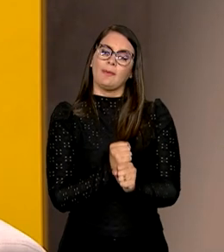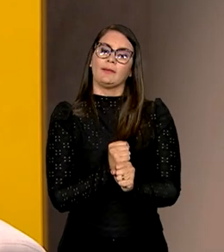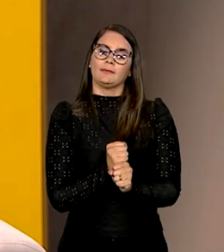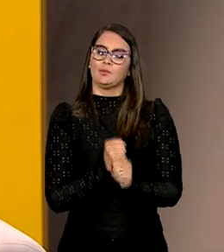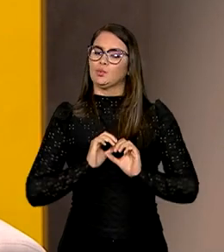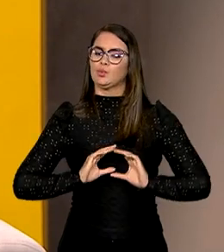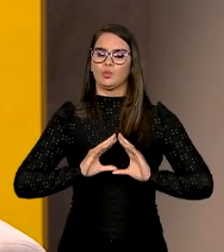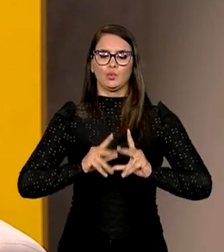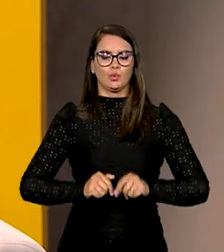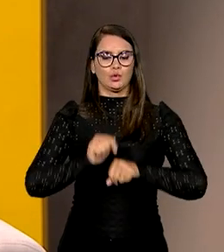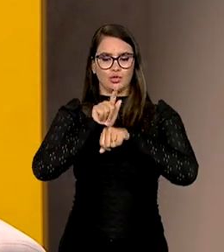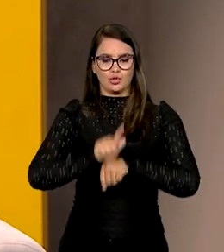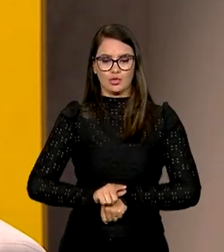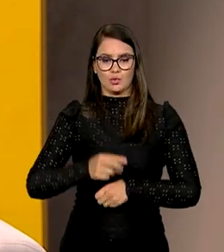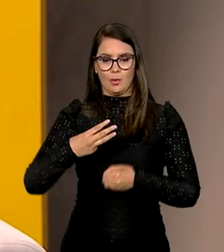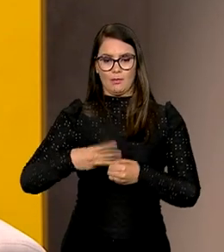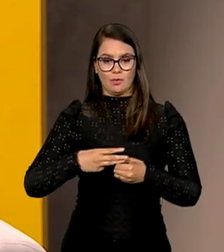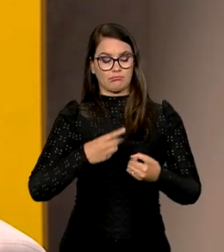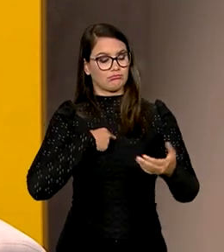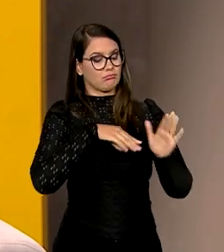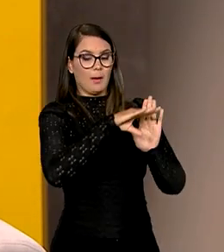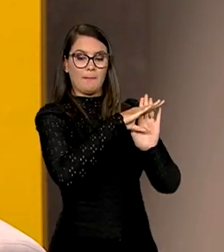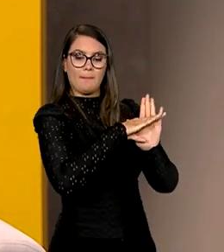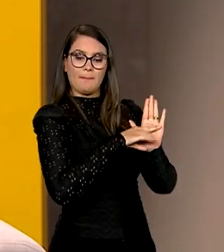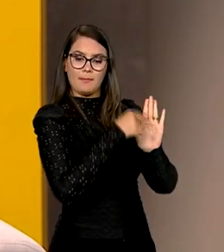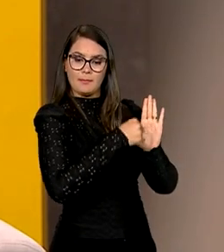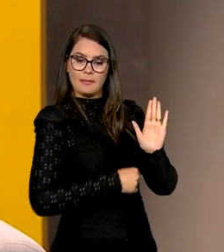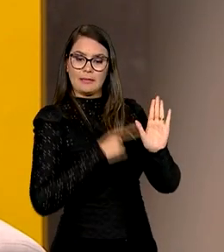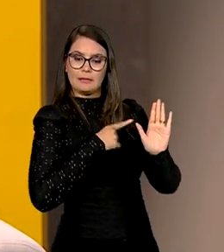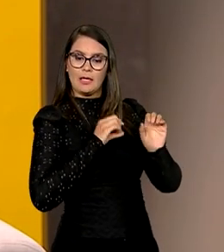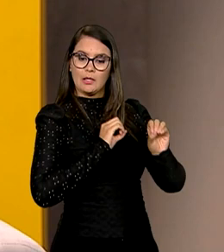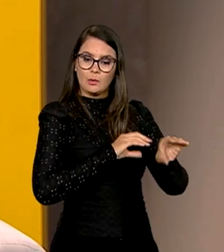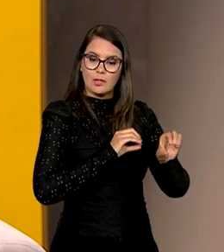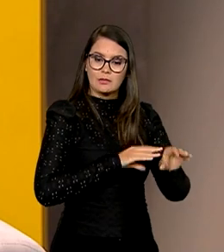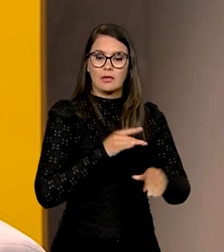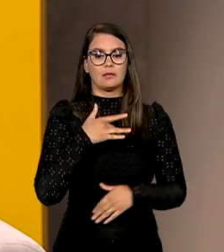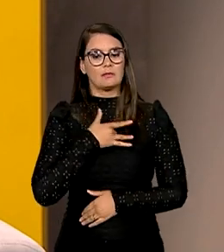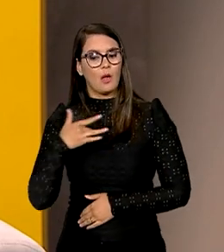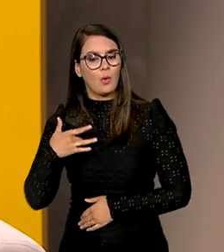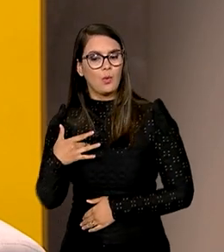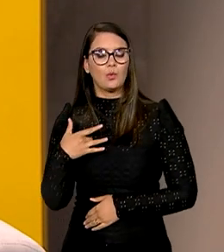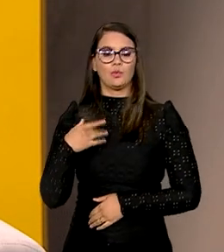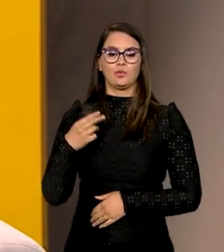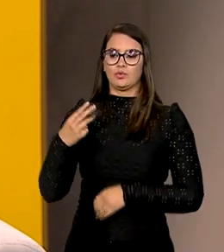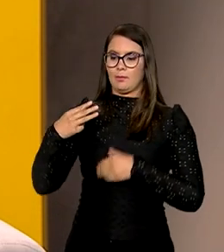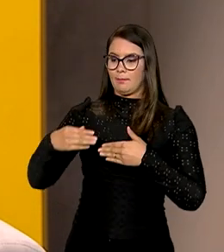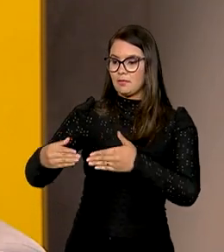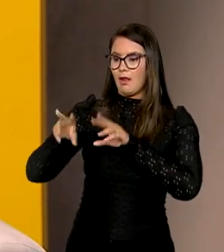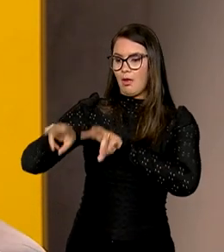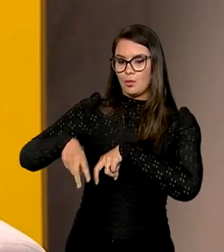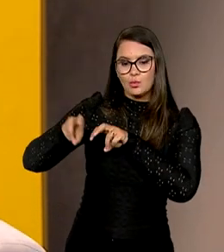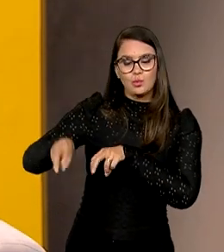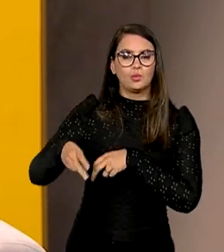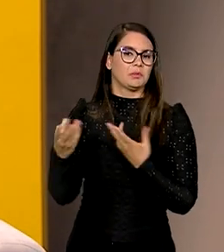para todos os gestores municipais o cardápio. O que ele vai buscar na educação, na saúde, no Ministério da Agricultura, no